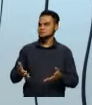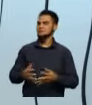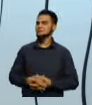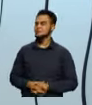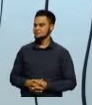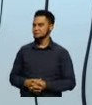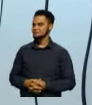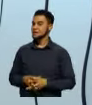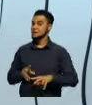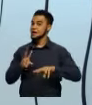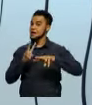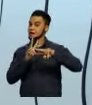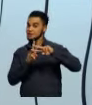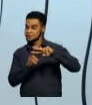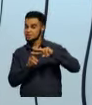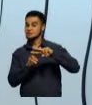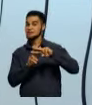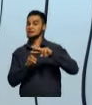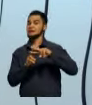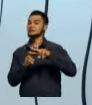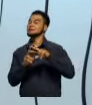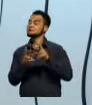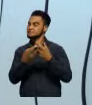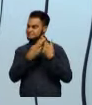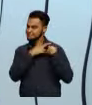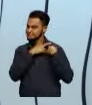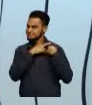Hashtag feito de responsa.